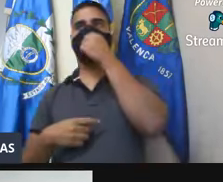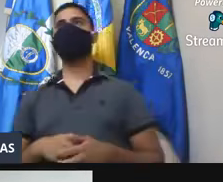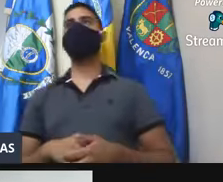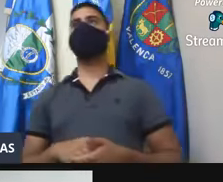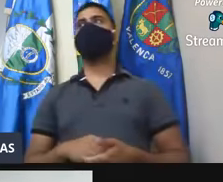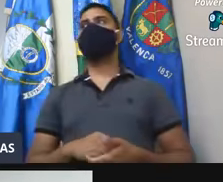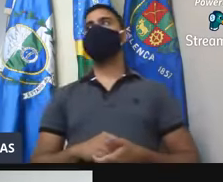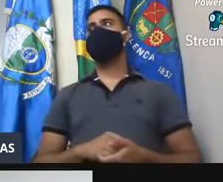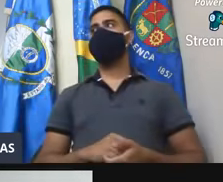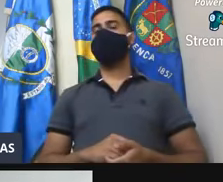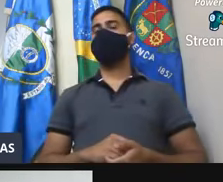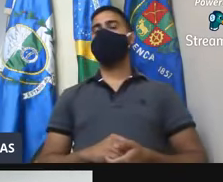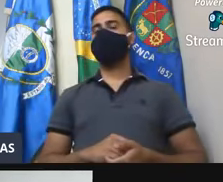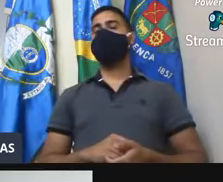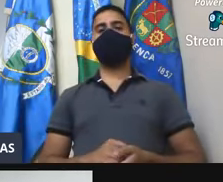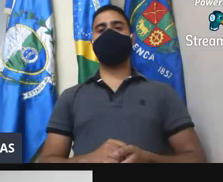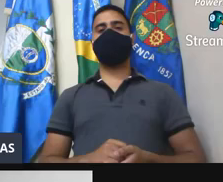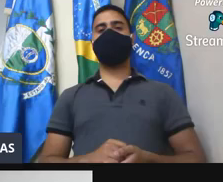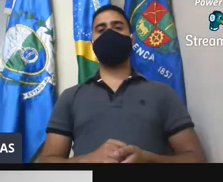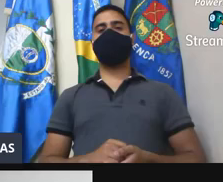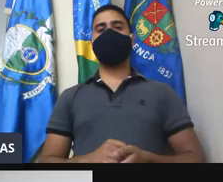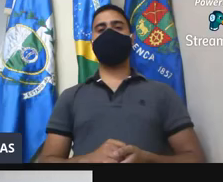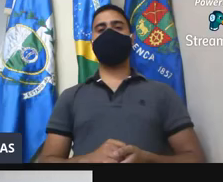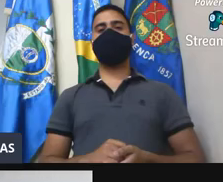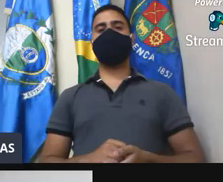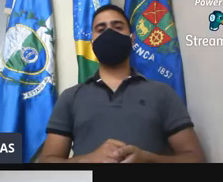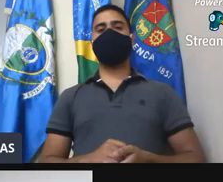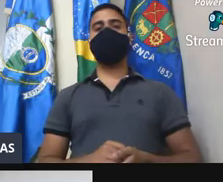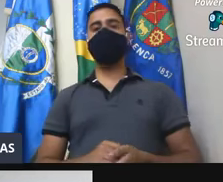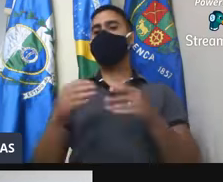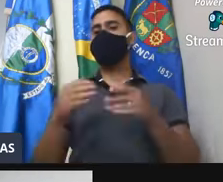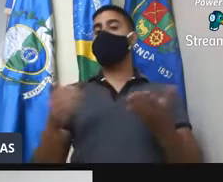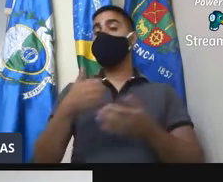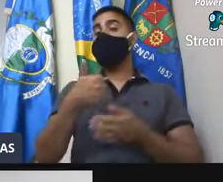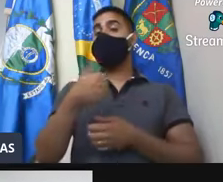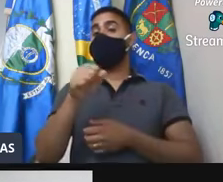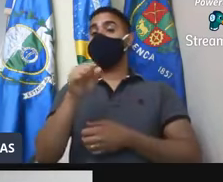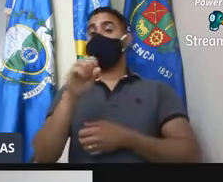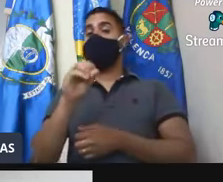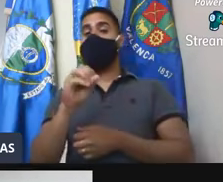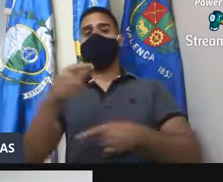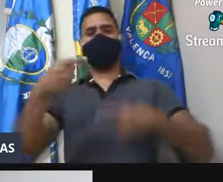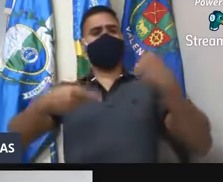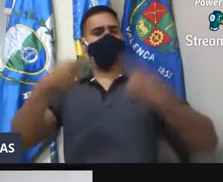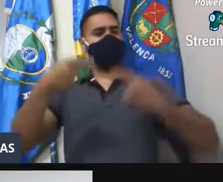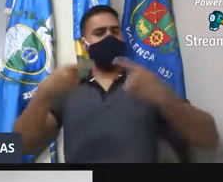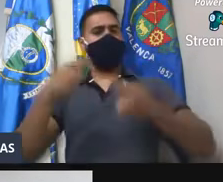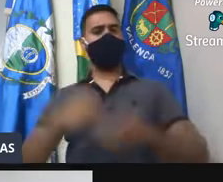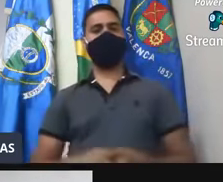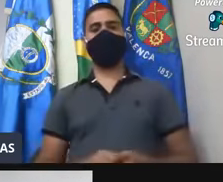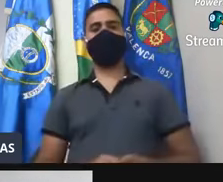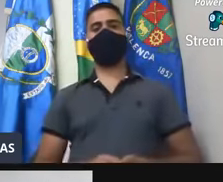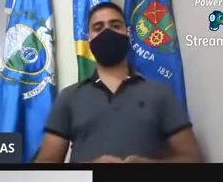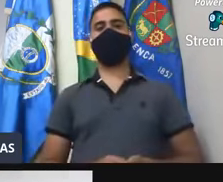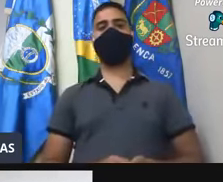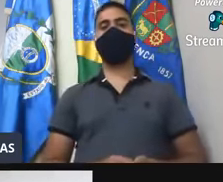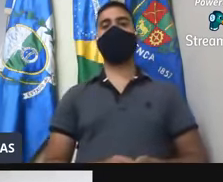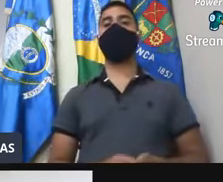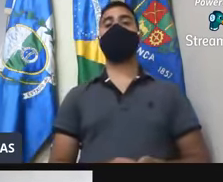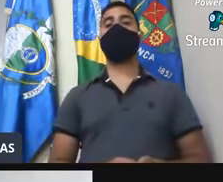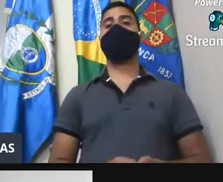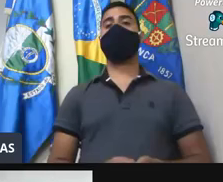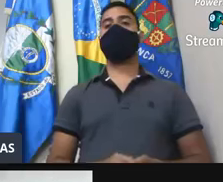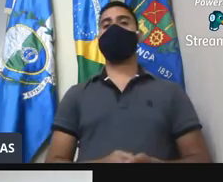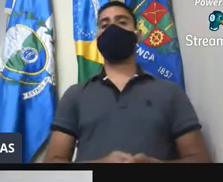professor Rafael de Oliveira Tavares, 180 se encontra em discussão, não tendo quem queira discutir